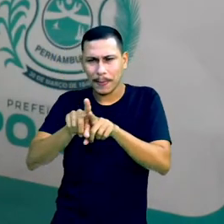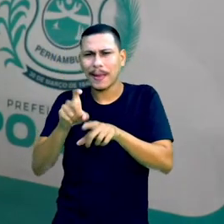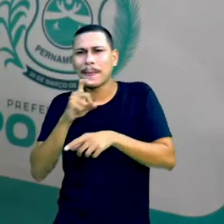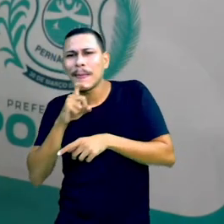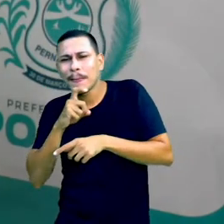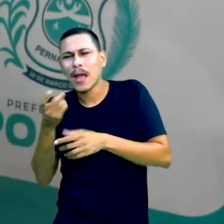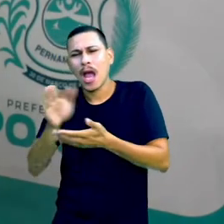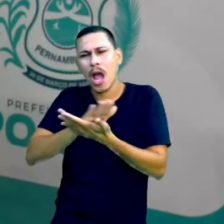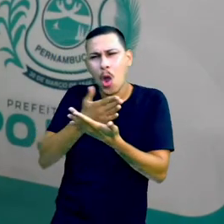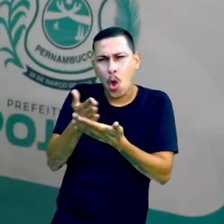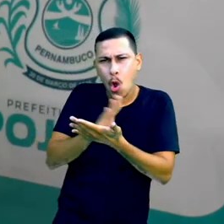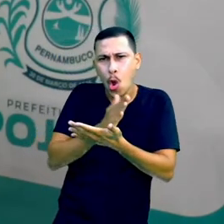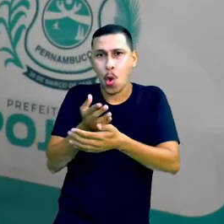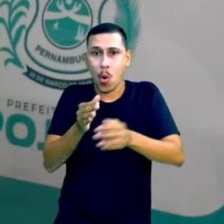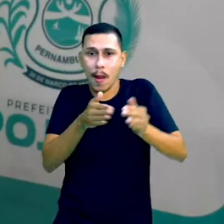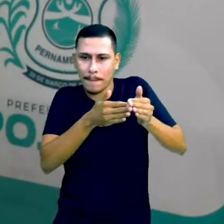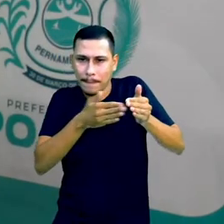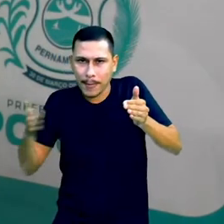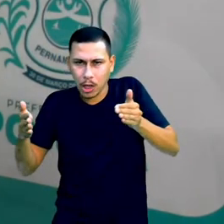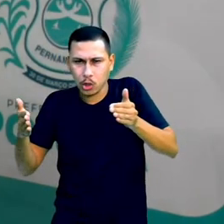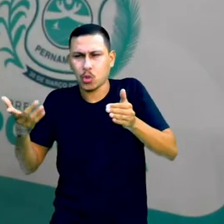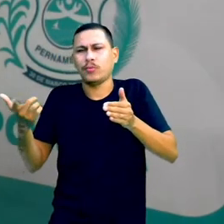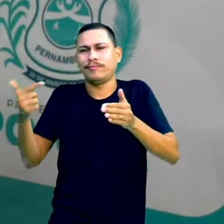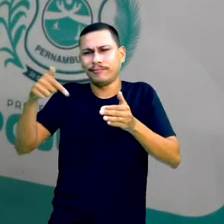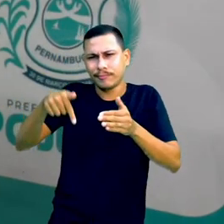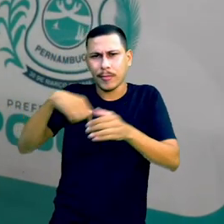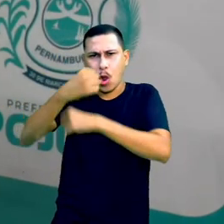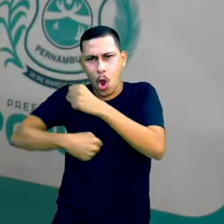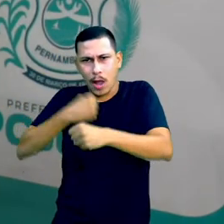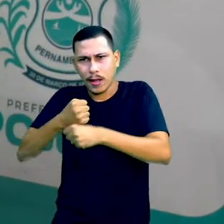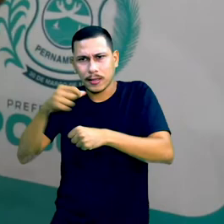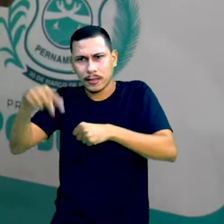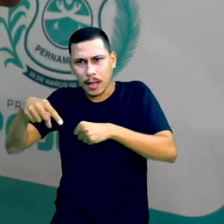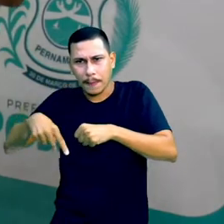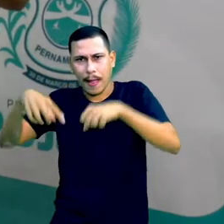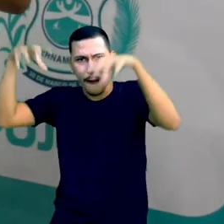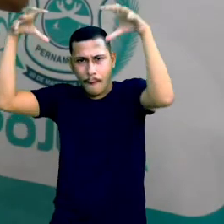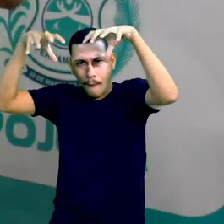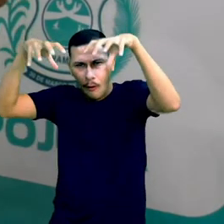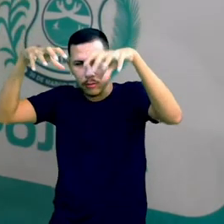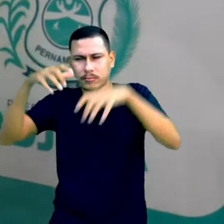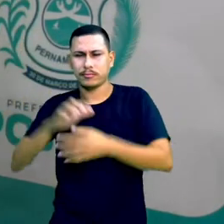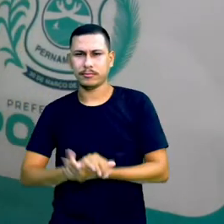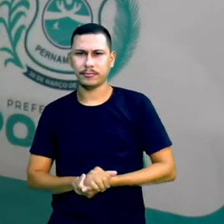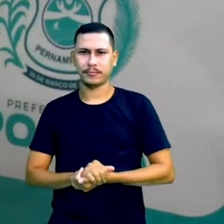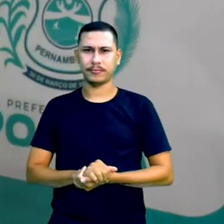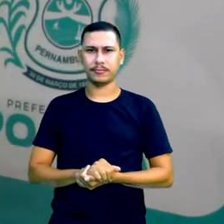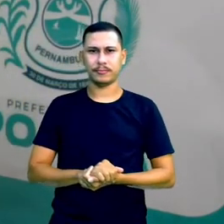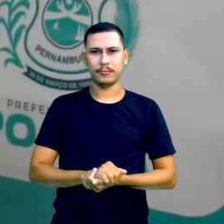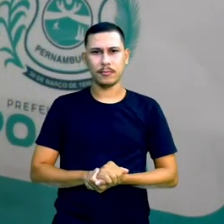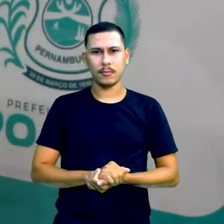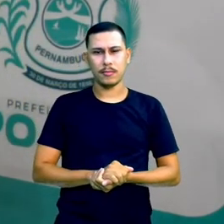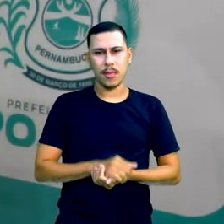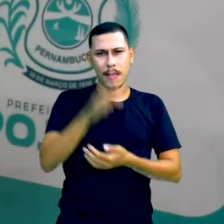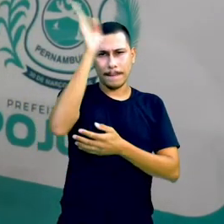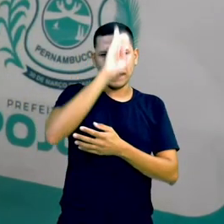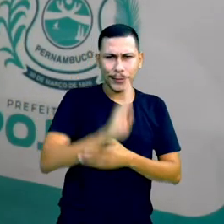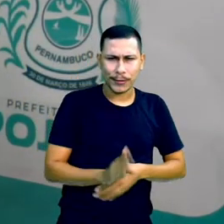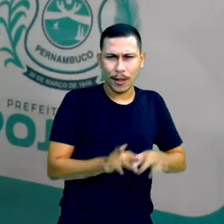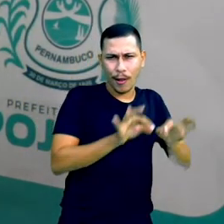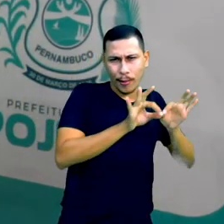épocas do ano, chegando até a nevar. Certo? A gente tem também, por conta dessa extensão